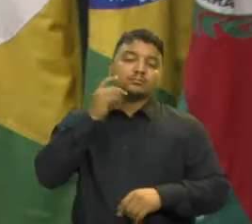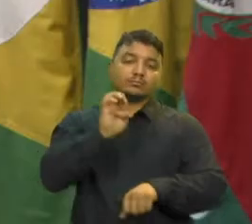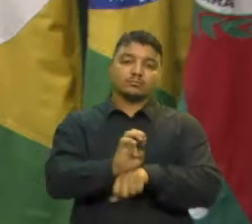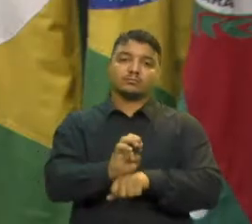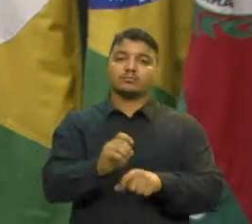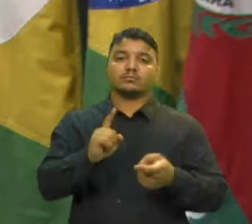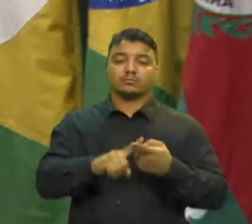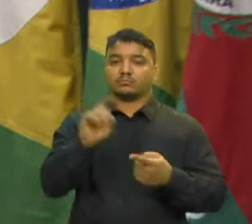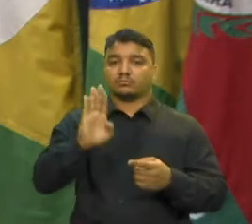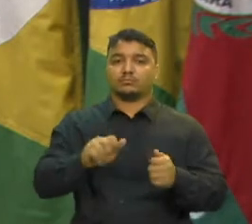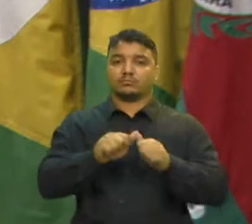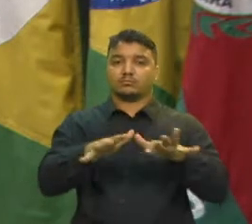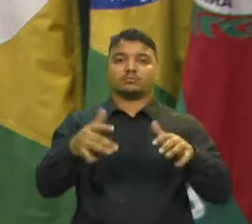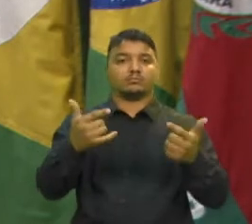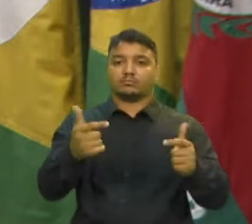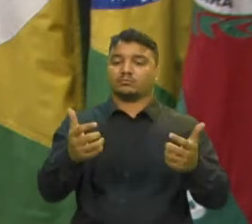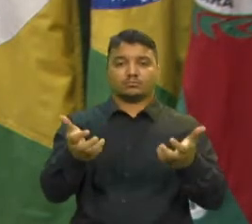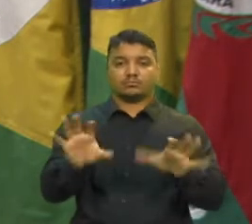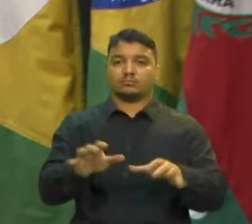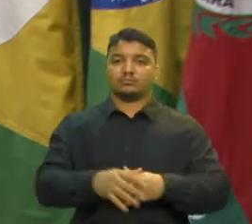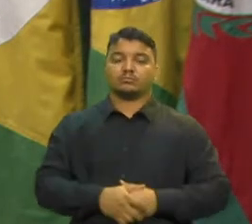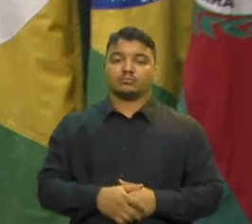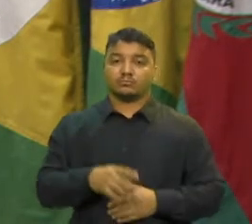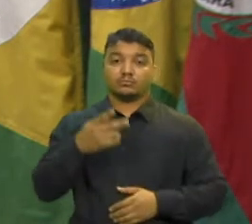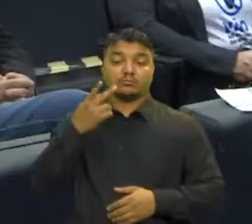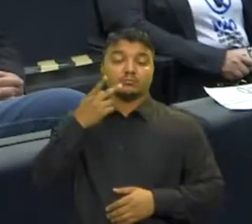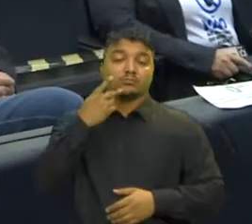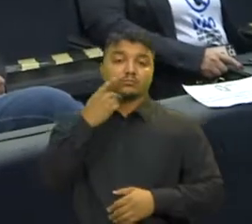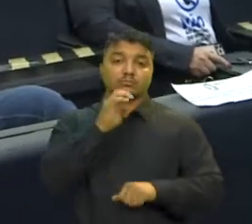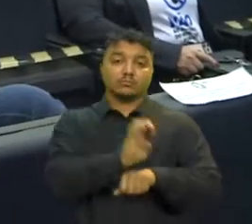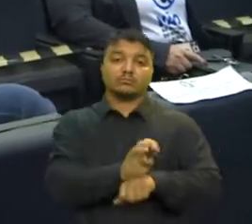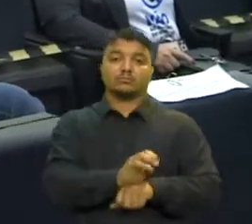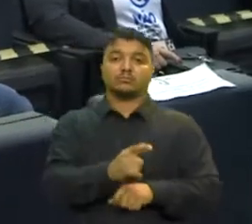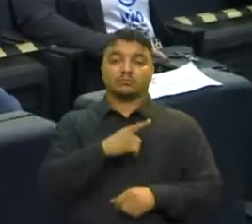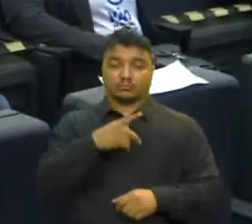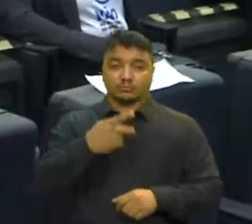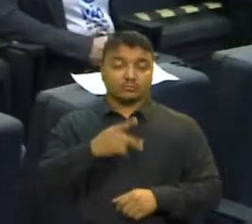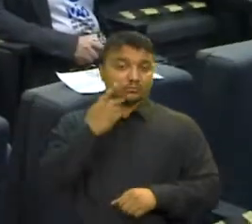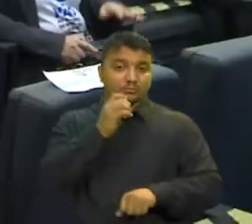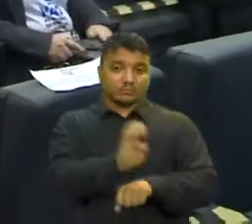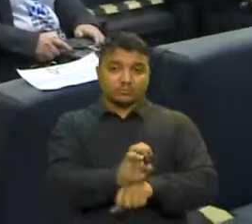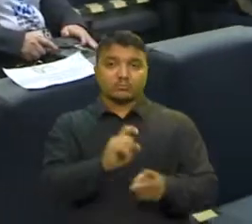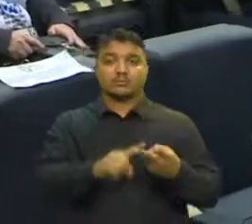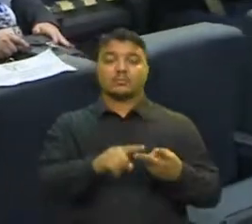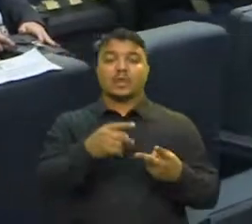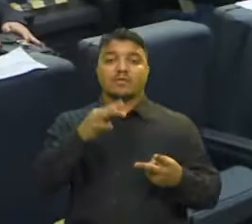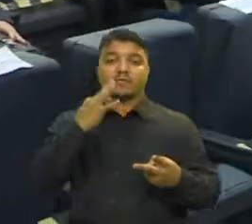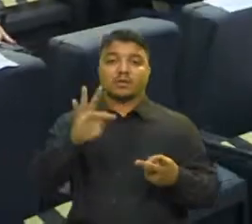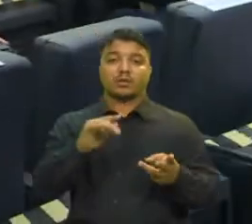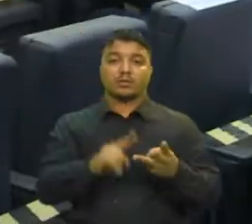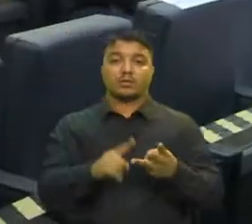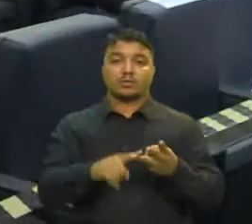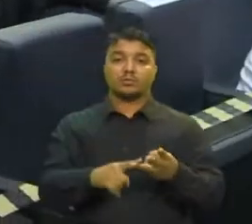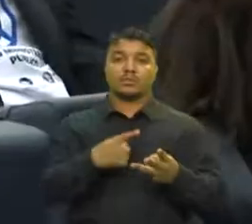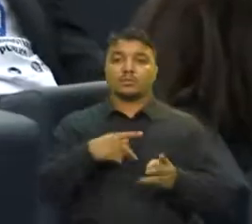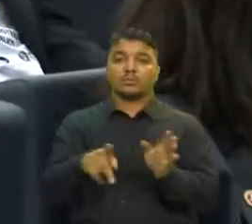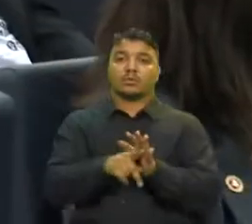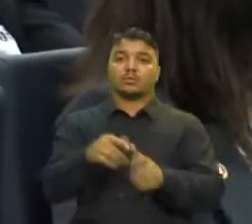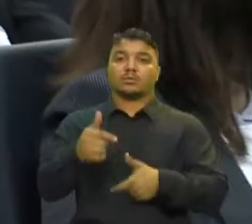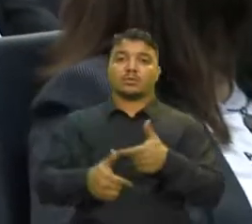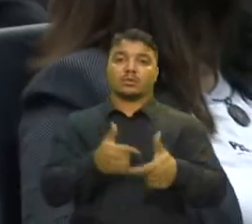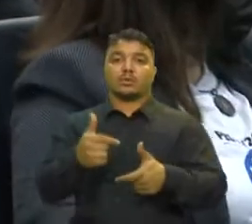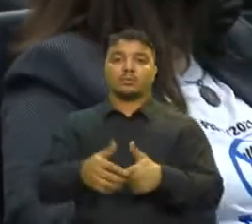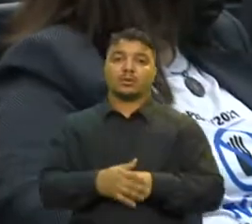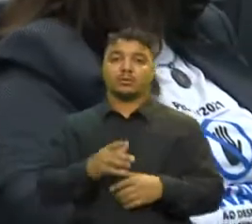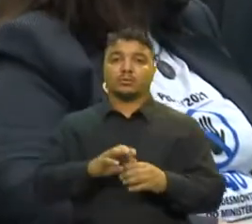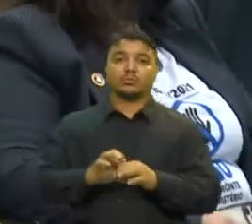No Ceará, integrantes do Ministério Público do Estado, Ministério Público Federal e Ministério Público do Trabalho Se